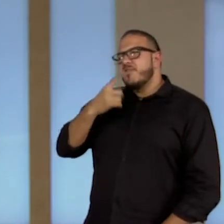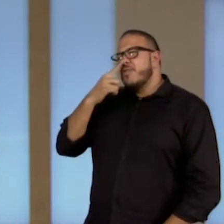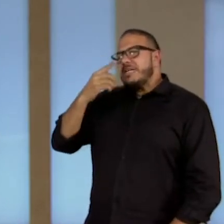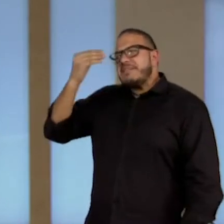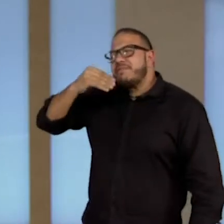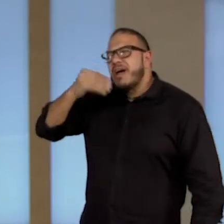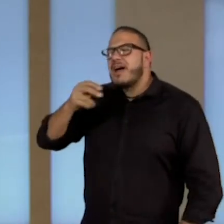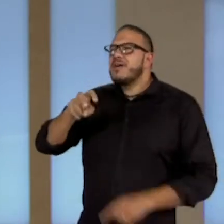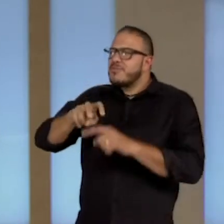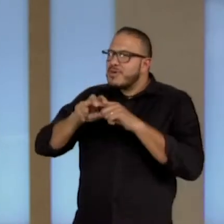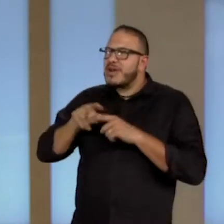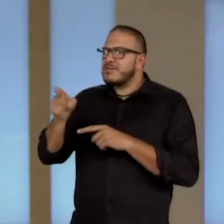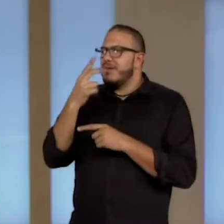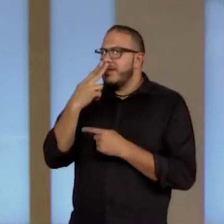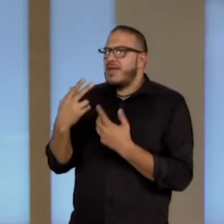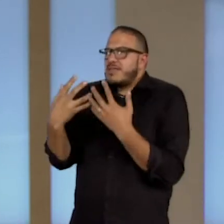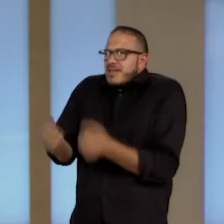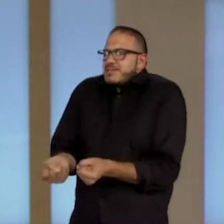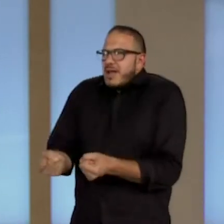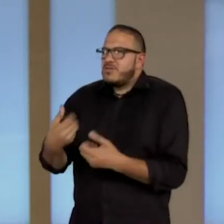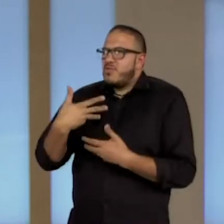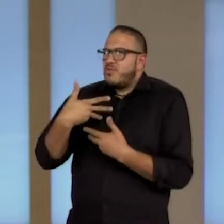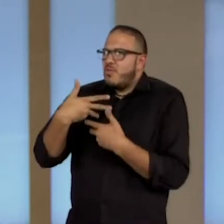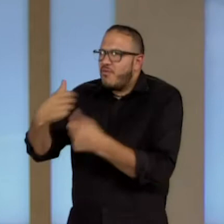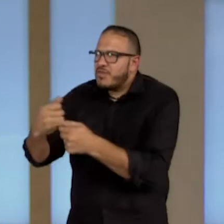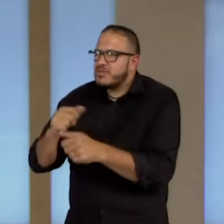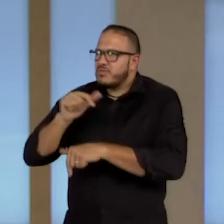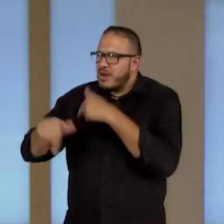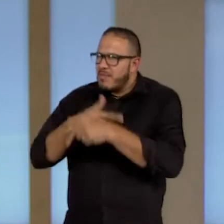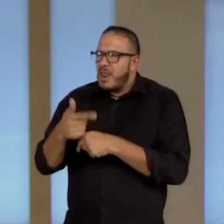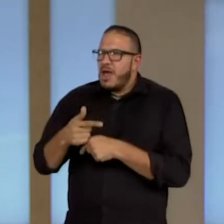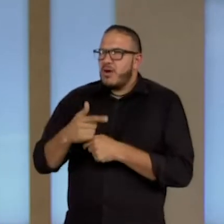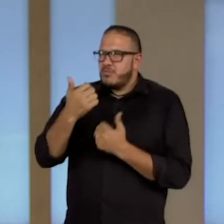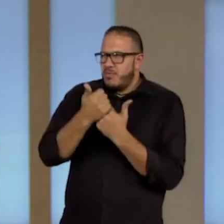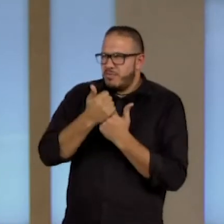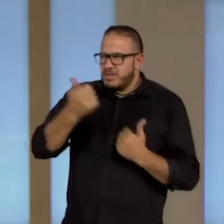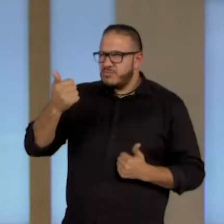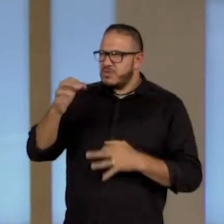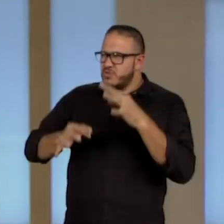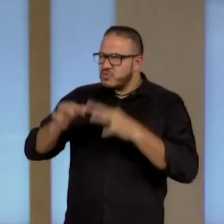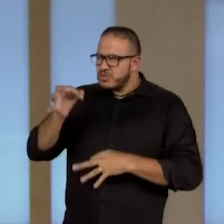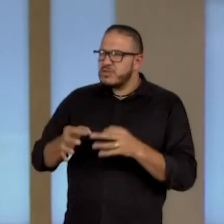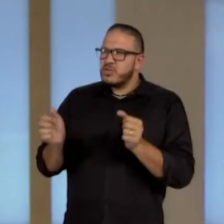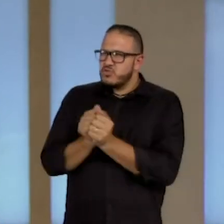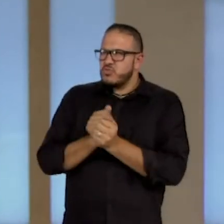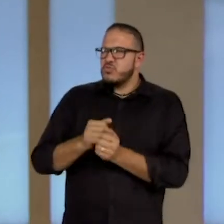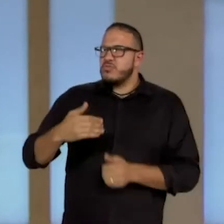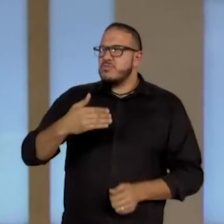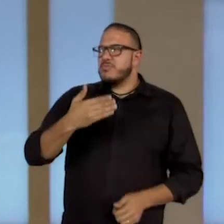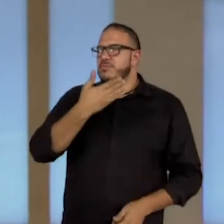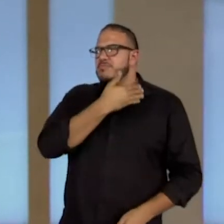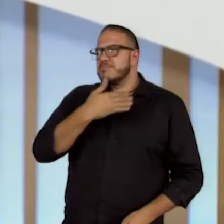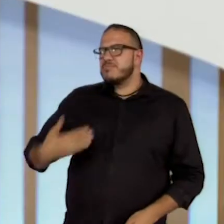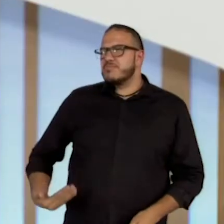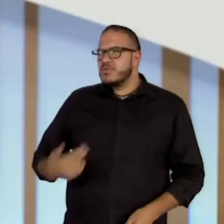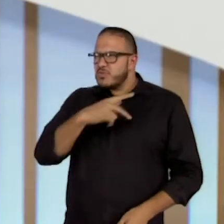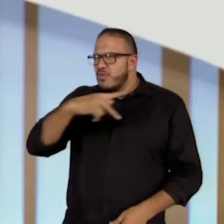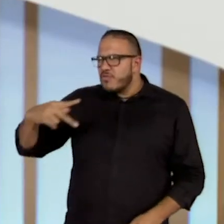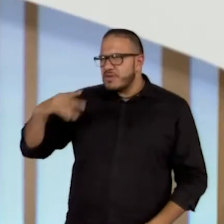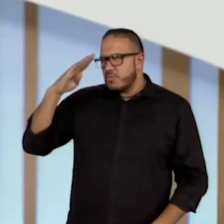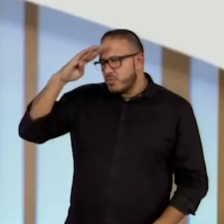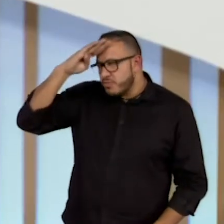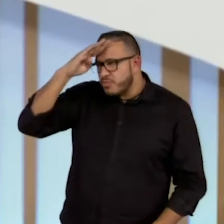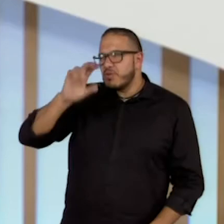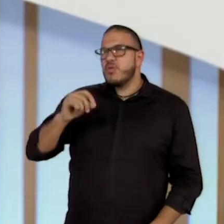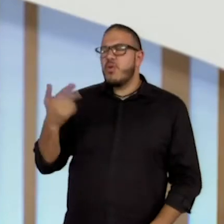aceitado o convite, ido trabalhar como ministro da Justiça do governo Bolsonaro, o adversário de quem